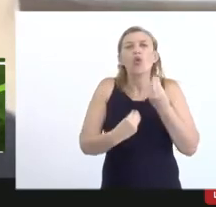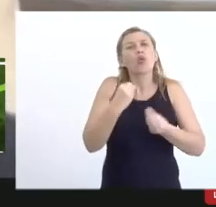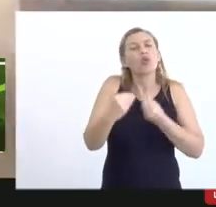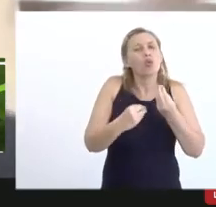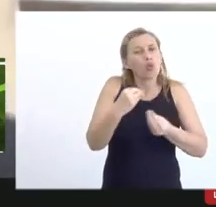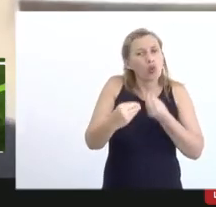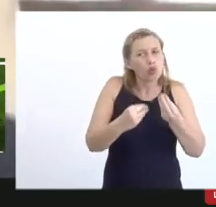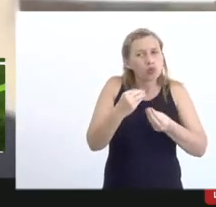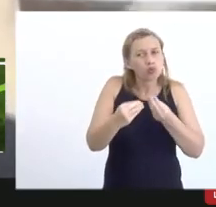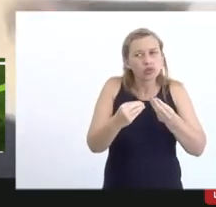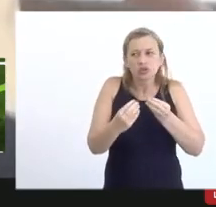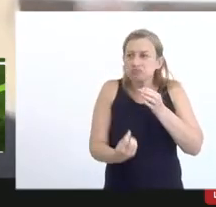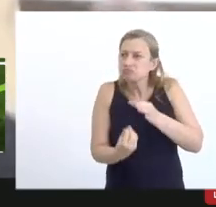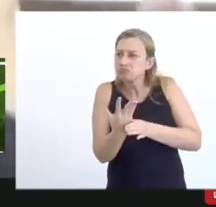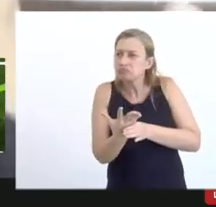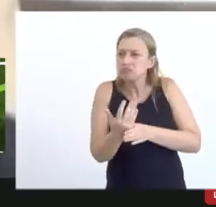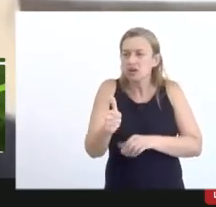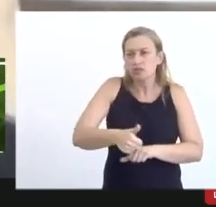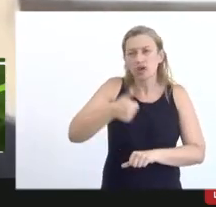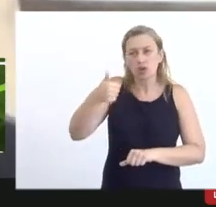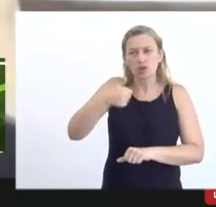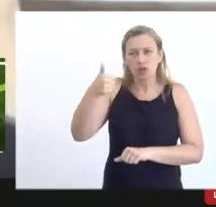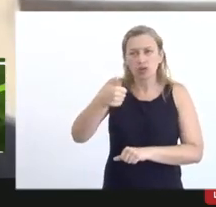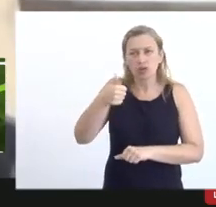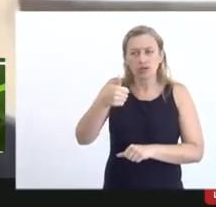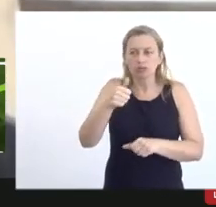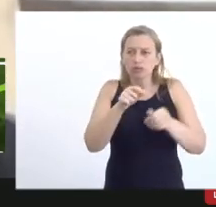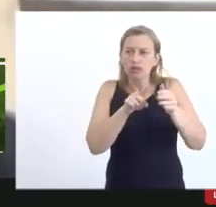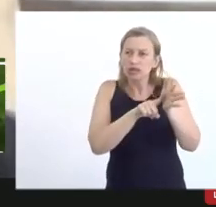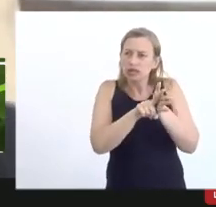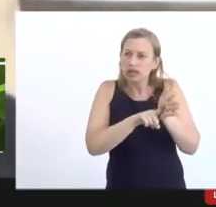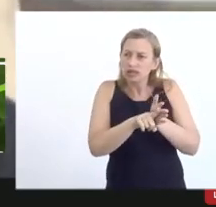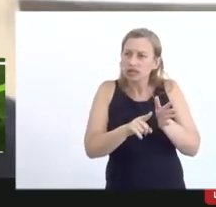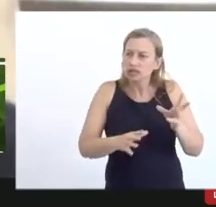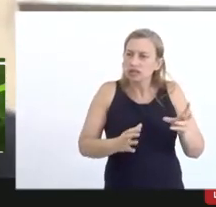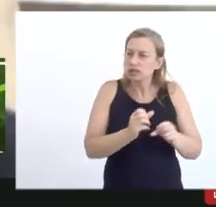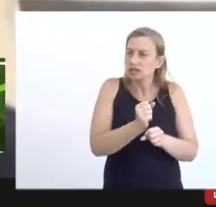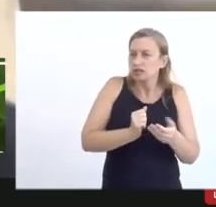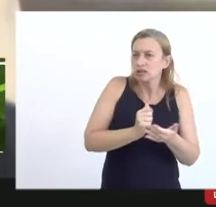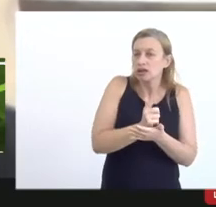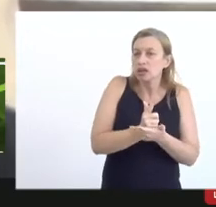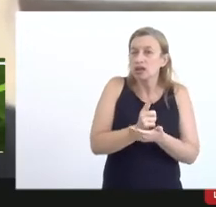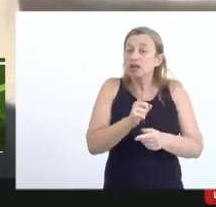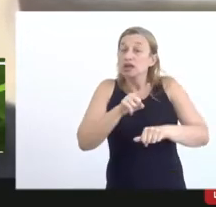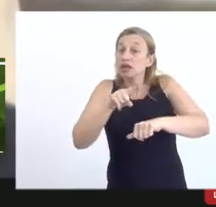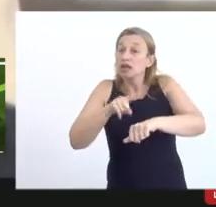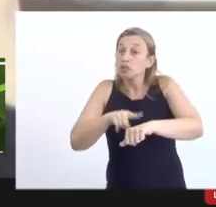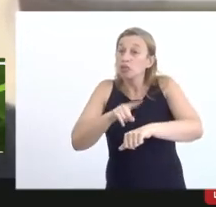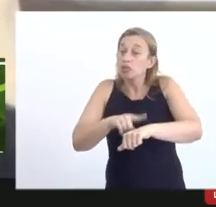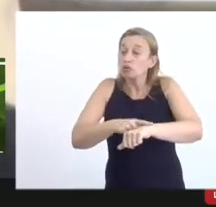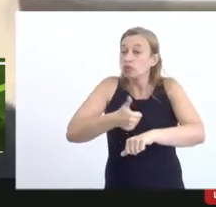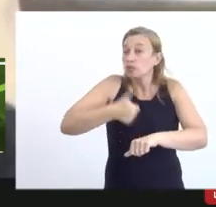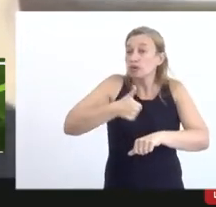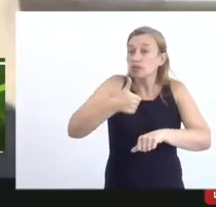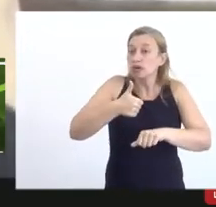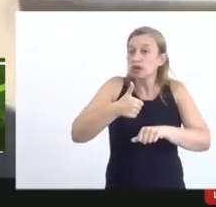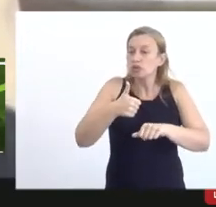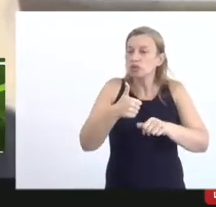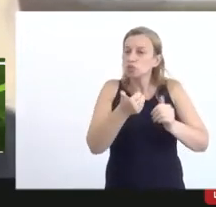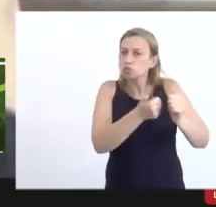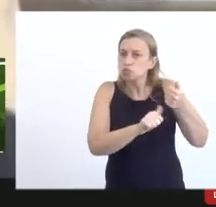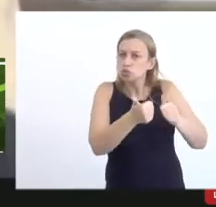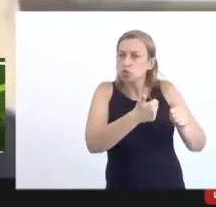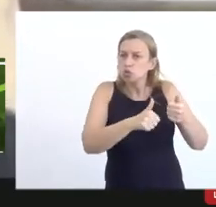como seria construído uma melhor metodologia para analisar prestação de contas lá naquele momento foi feito primeiro um diagnóstico de onde